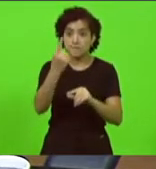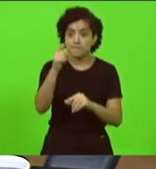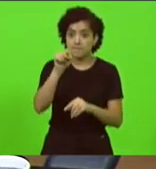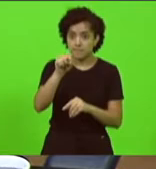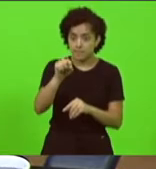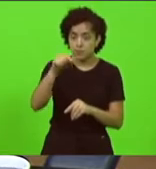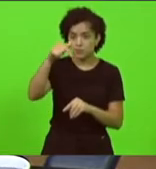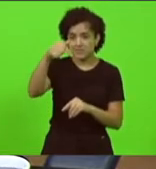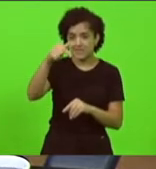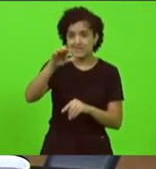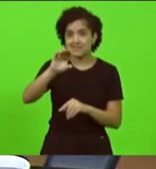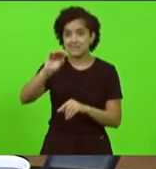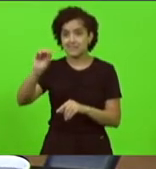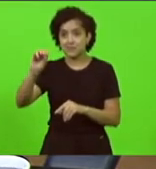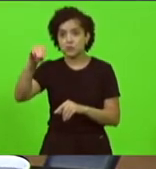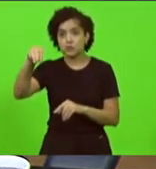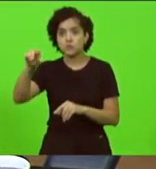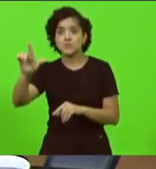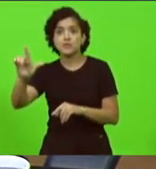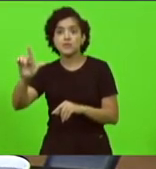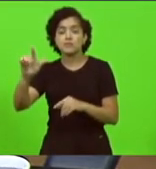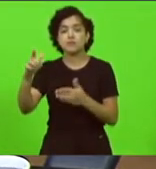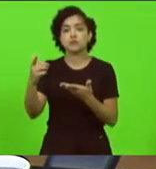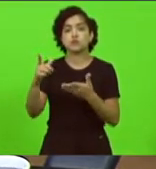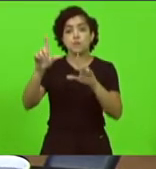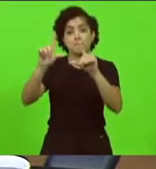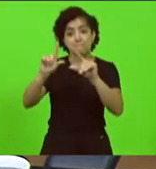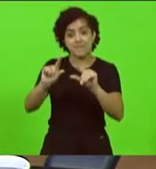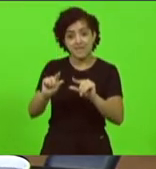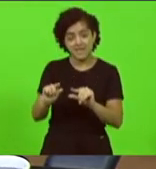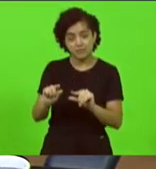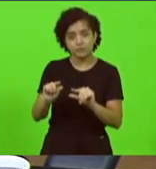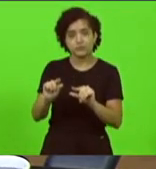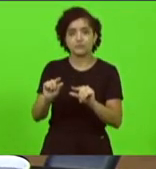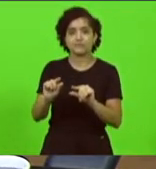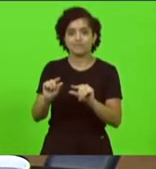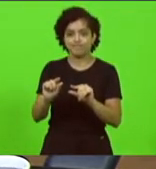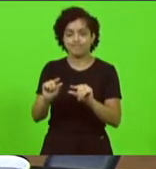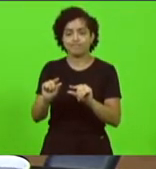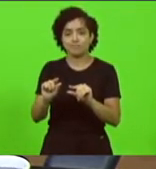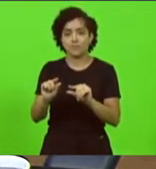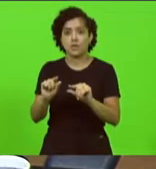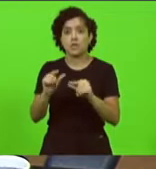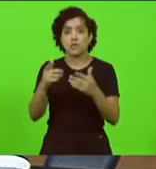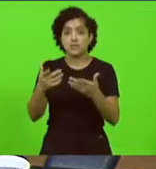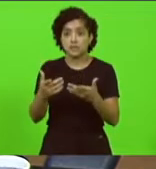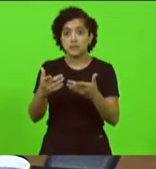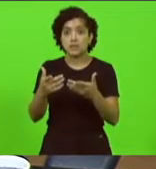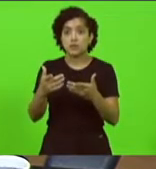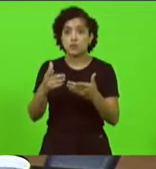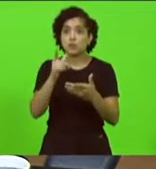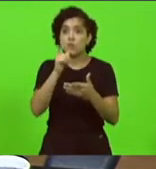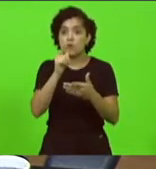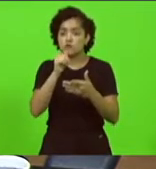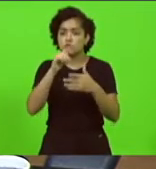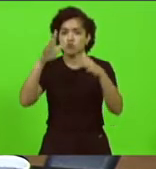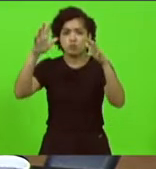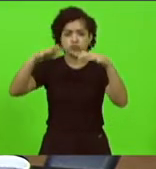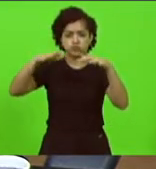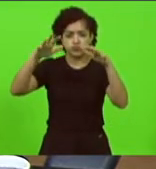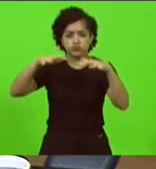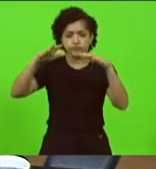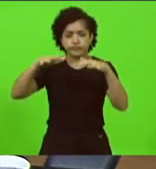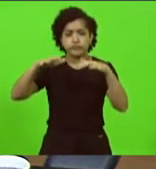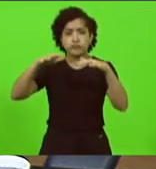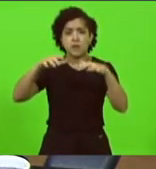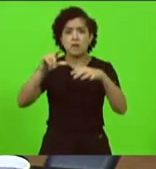milímetros a menos de chuva isso faz com que as pequenas pancadas não mexam com as águas